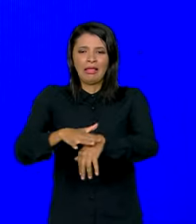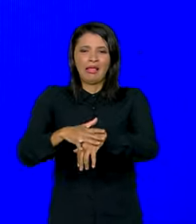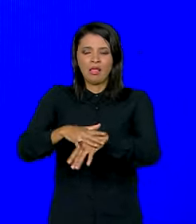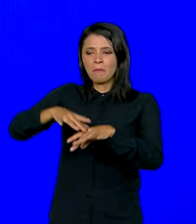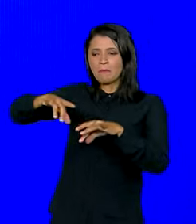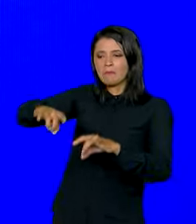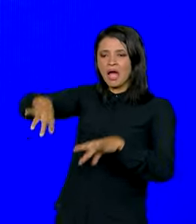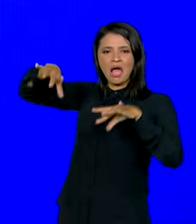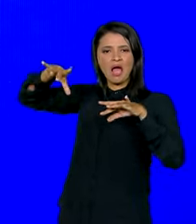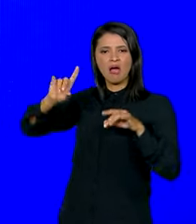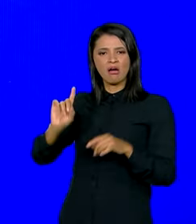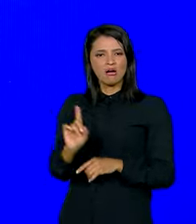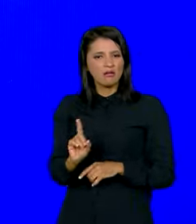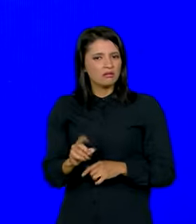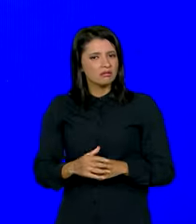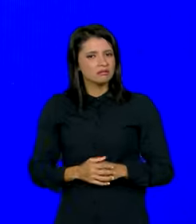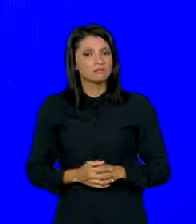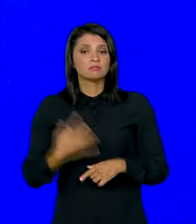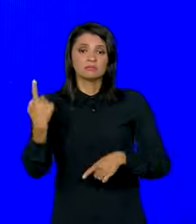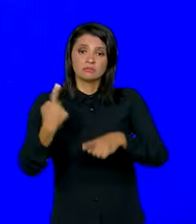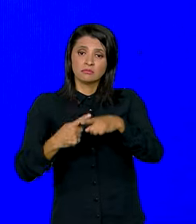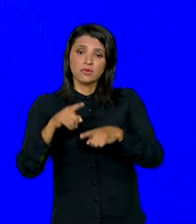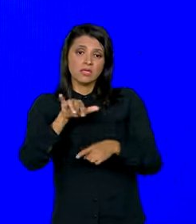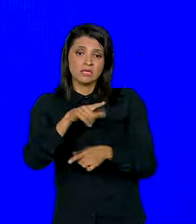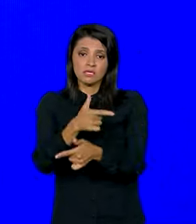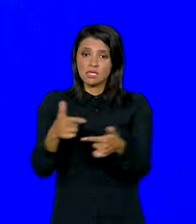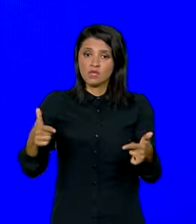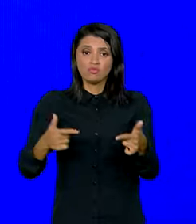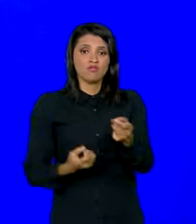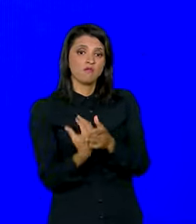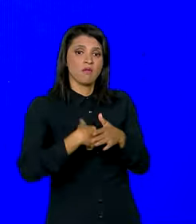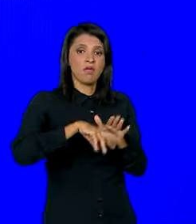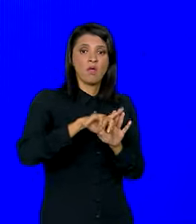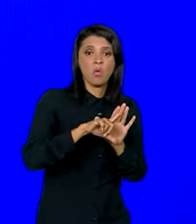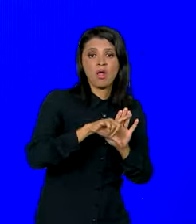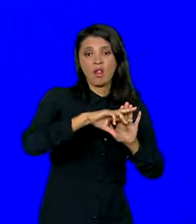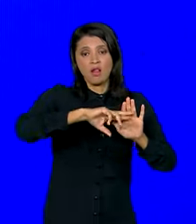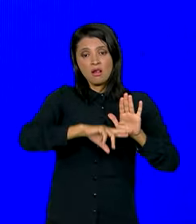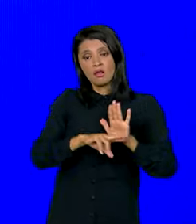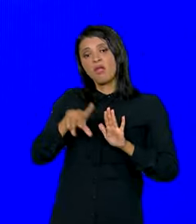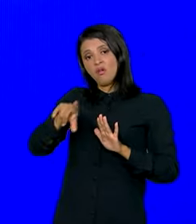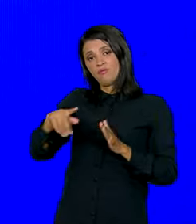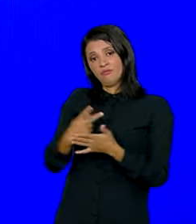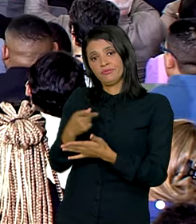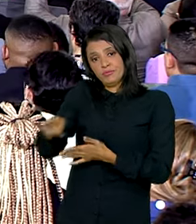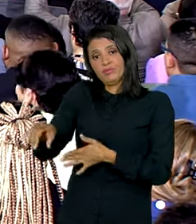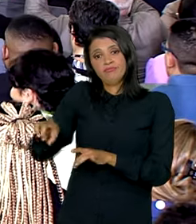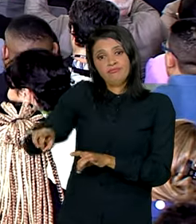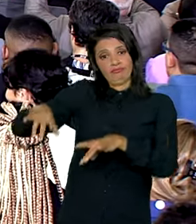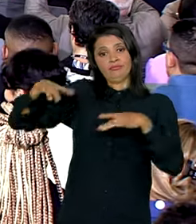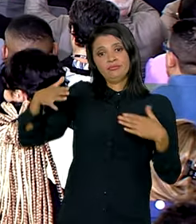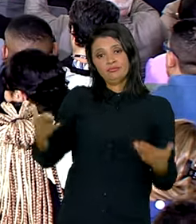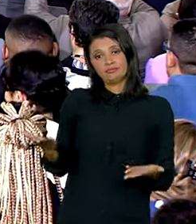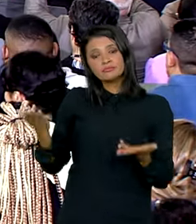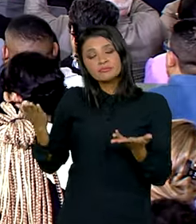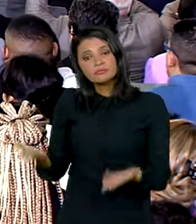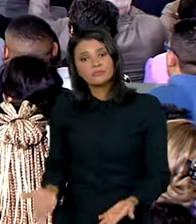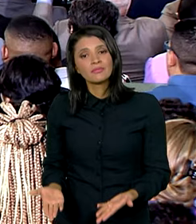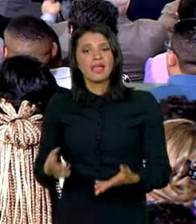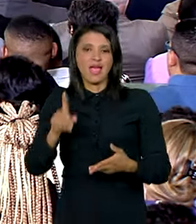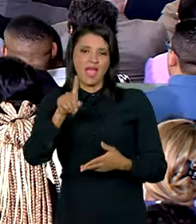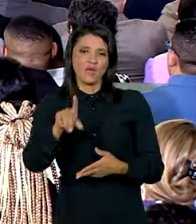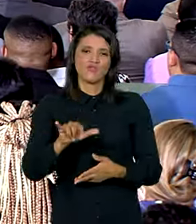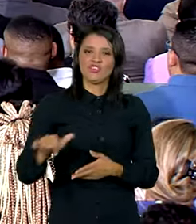abandonados na Rua da Amargura, porque se não tiver uma regulação, é isso que vai acontecer. É um dia muito importante.